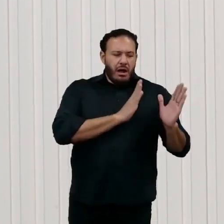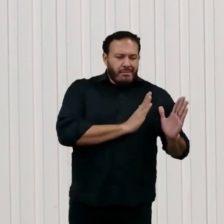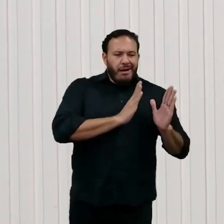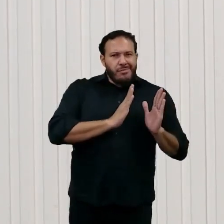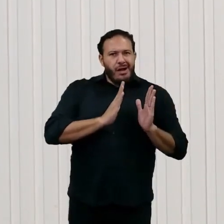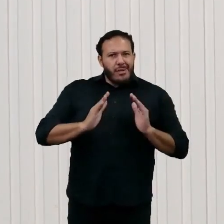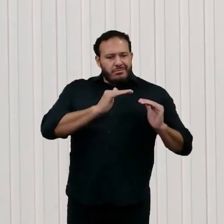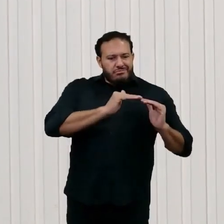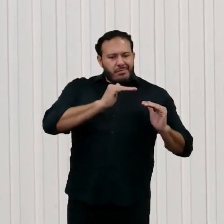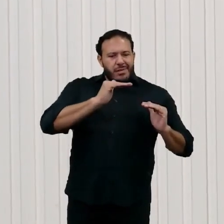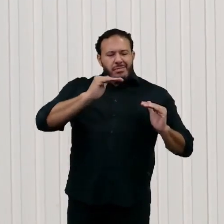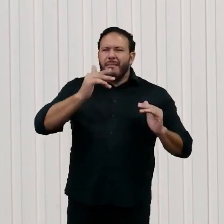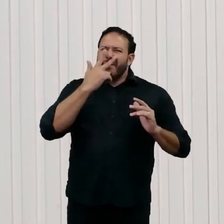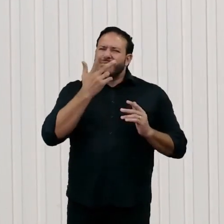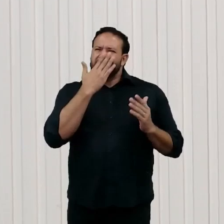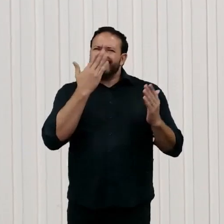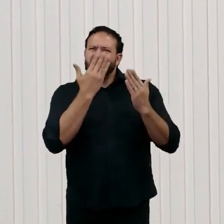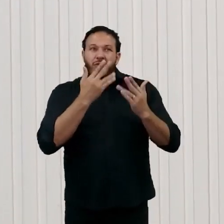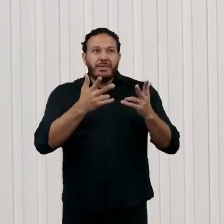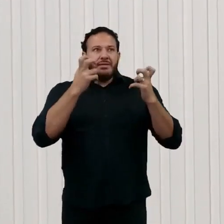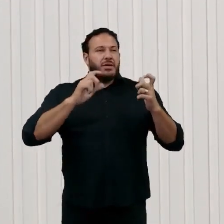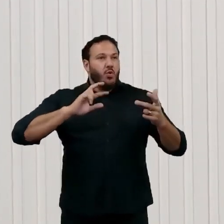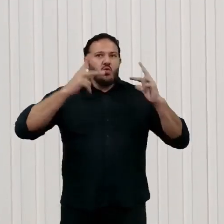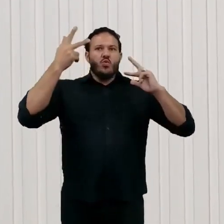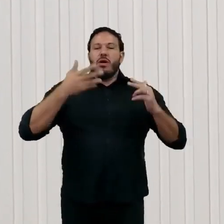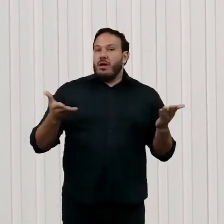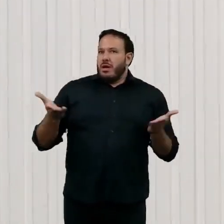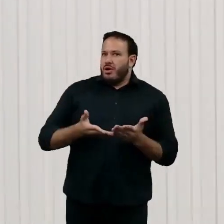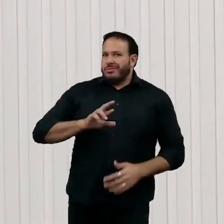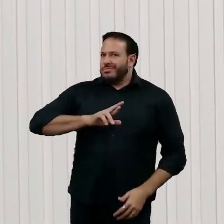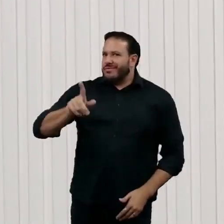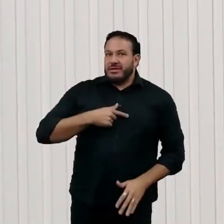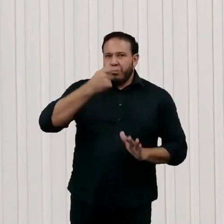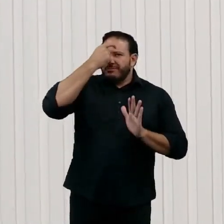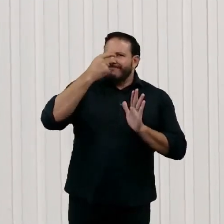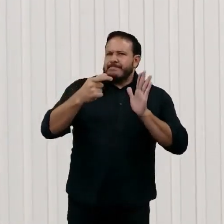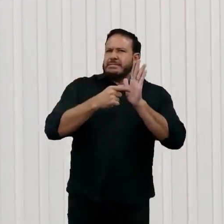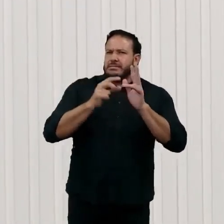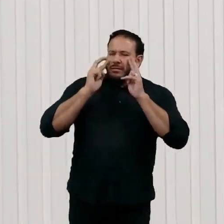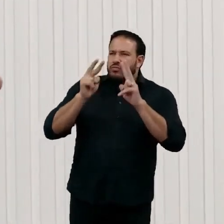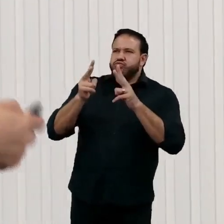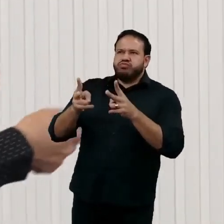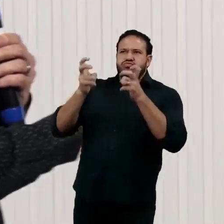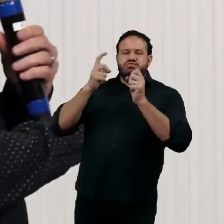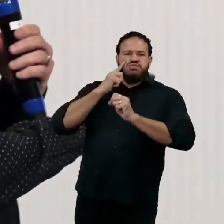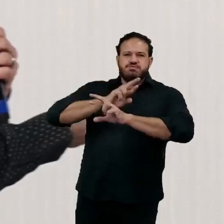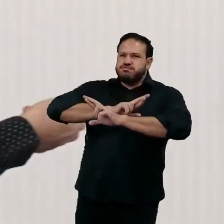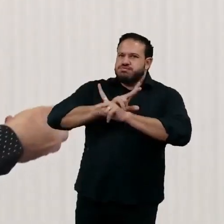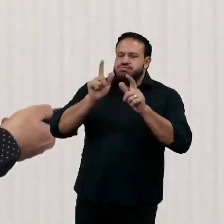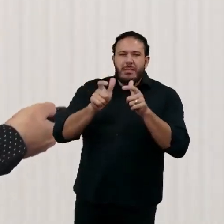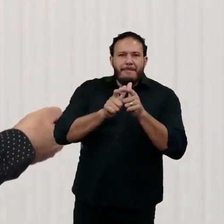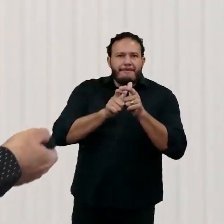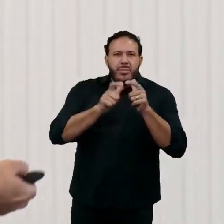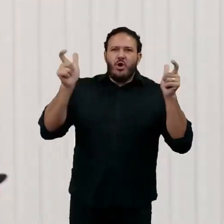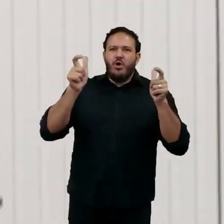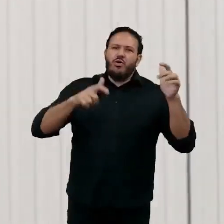necessariamente visível para o consumidor. E agora, pela primeira vez, a inteligência artificial é visível para o consumidor, e mudou a percepção